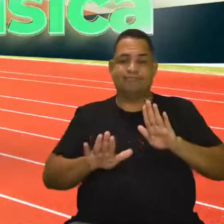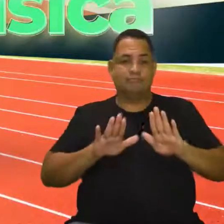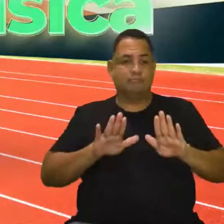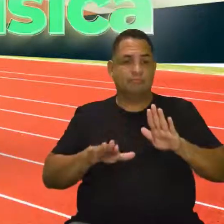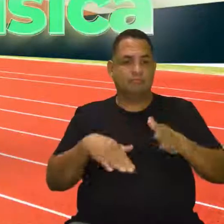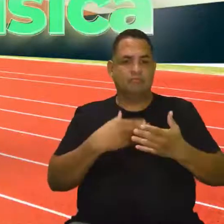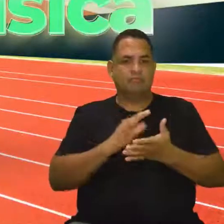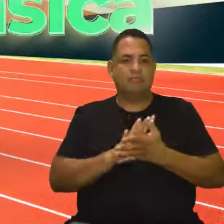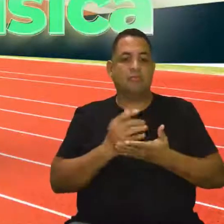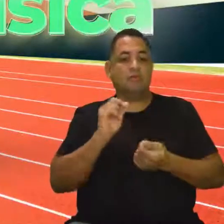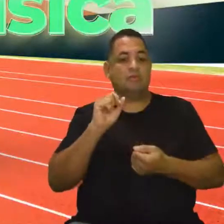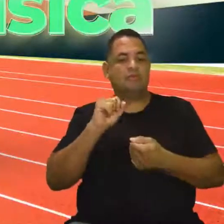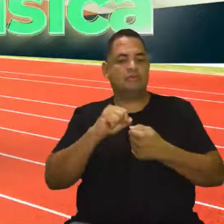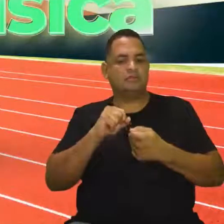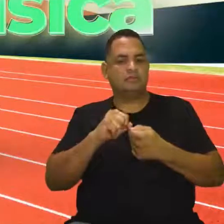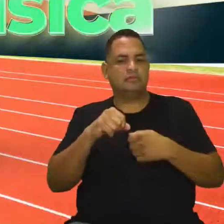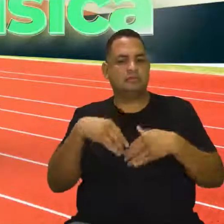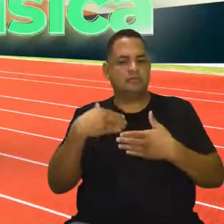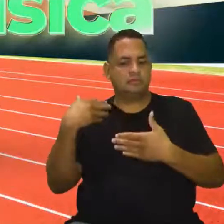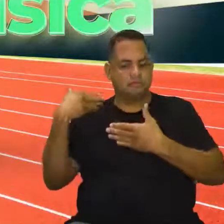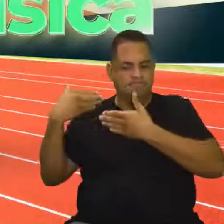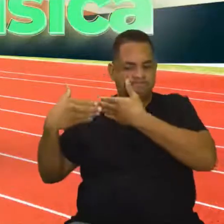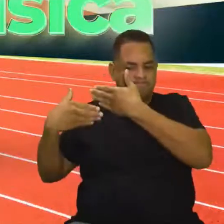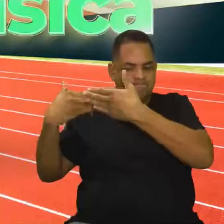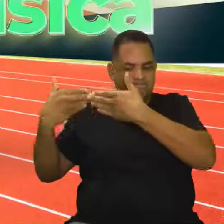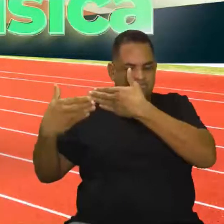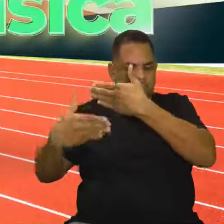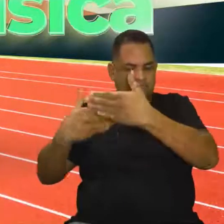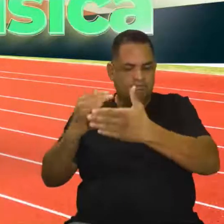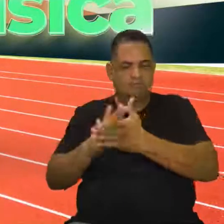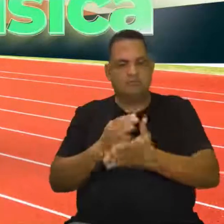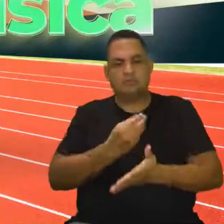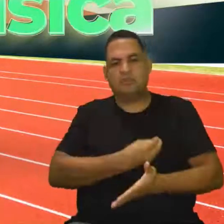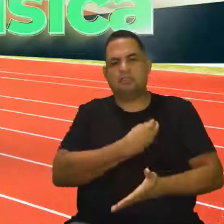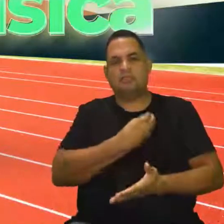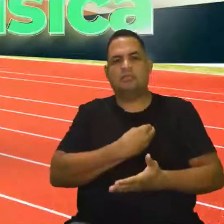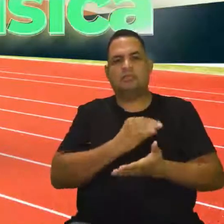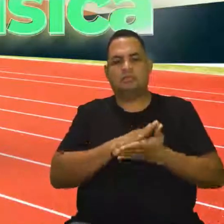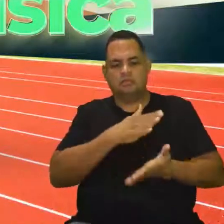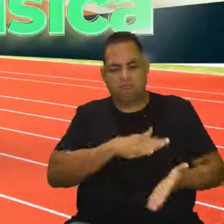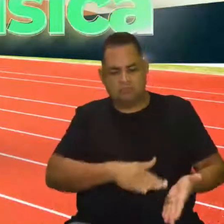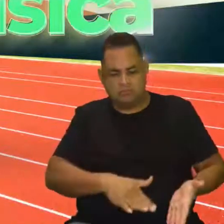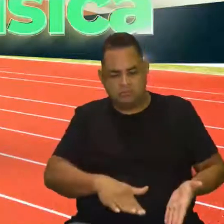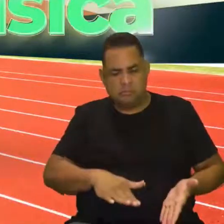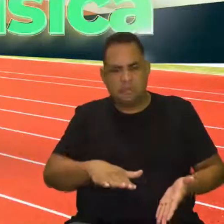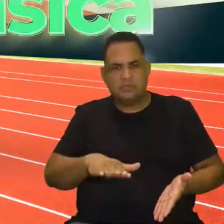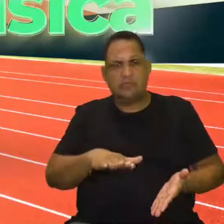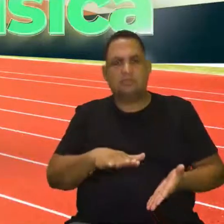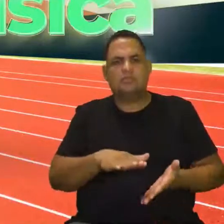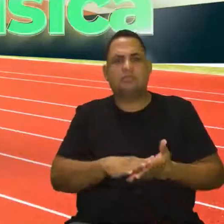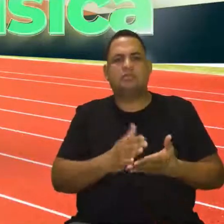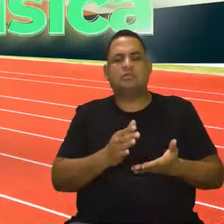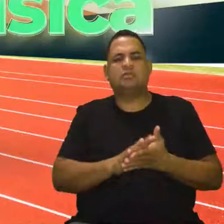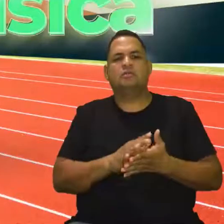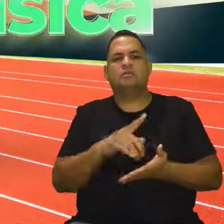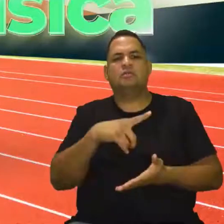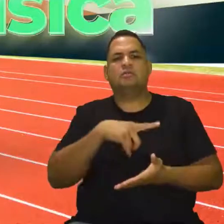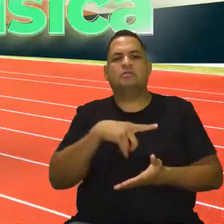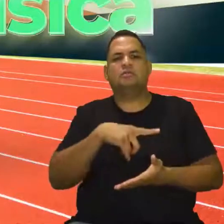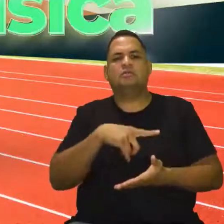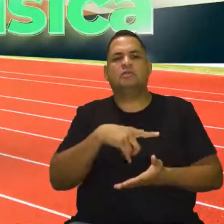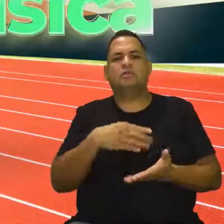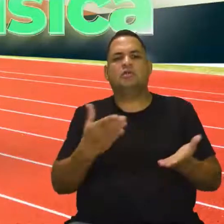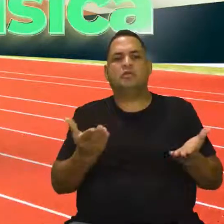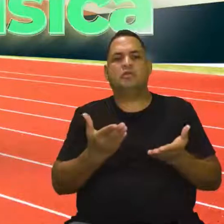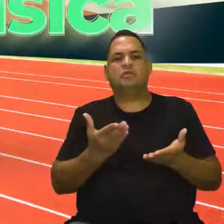aí das atitudes que ele tomou ao longo da vida, né? Desde pequenininho, a gente teve aí na matéria o garotinho. E